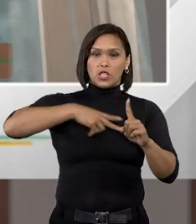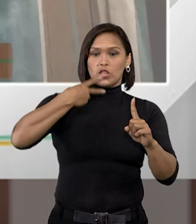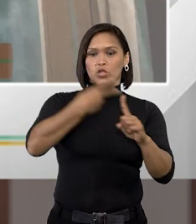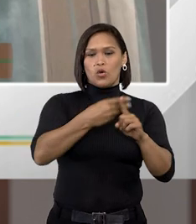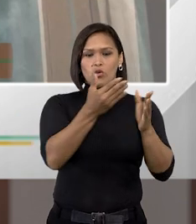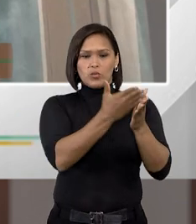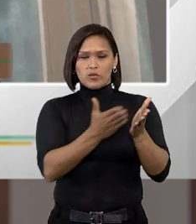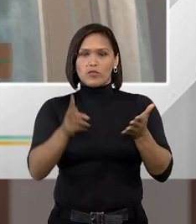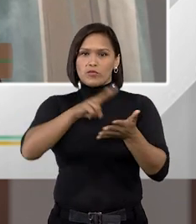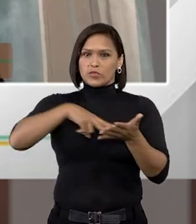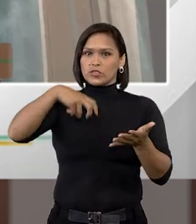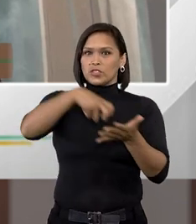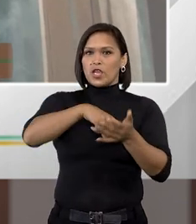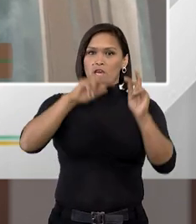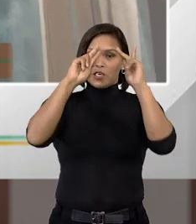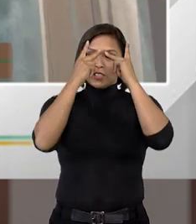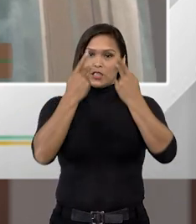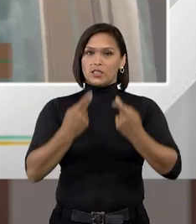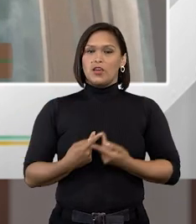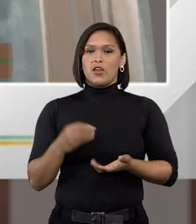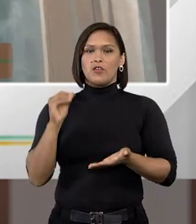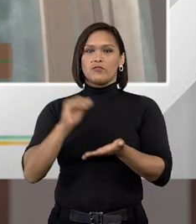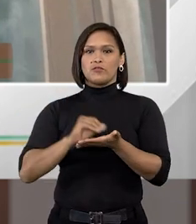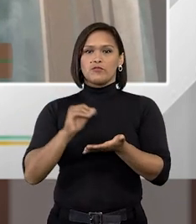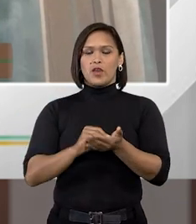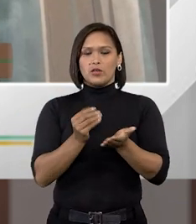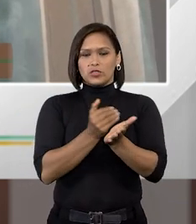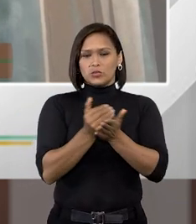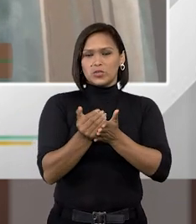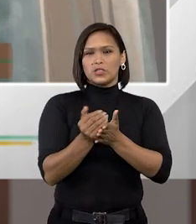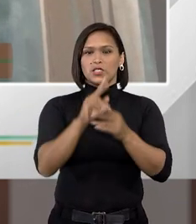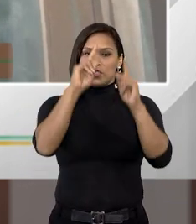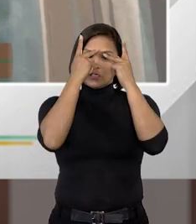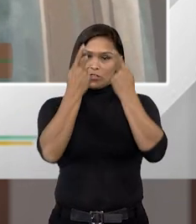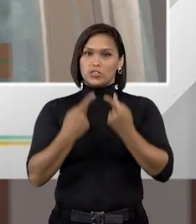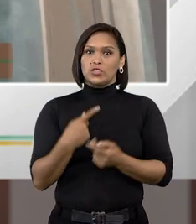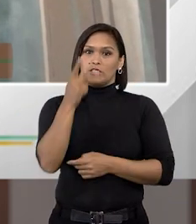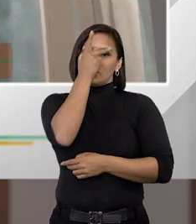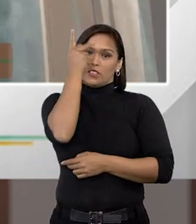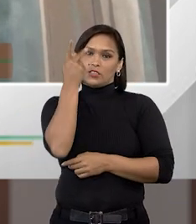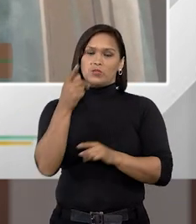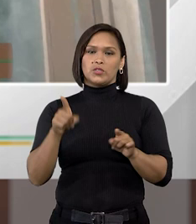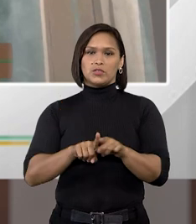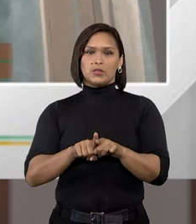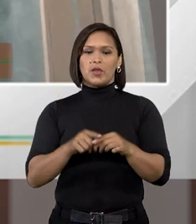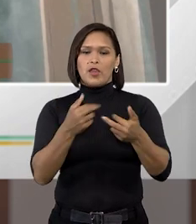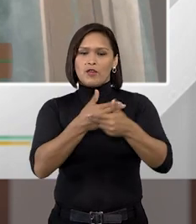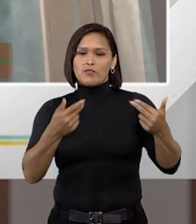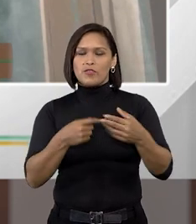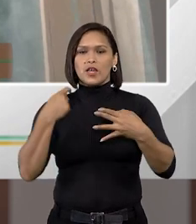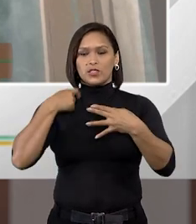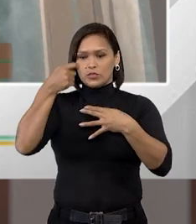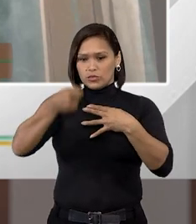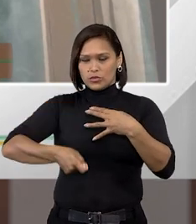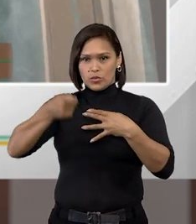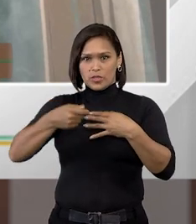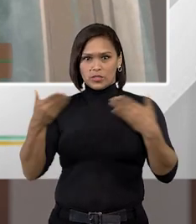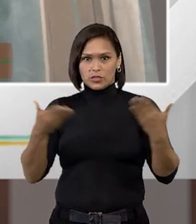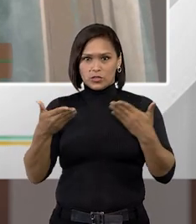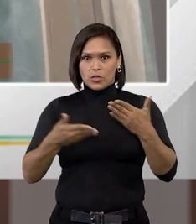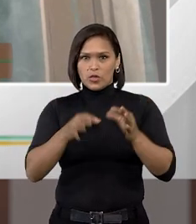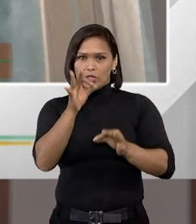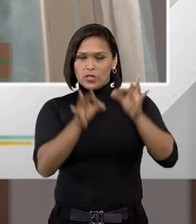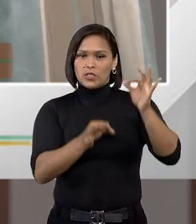decorrência dessa situação de desumanidade falta de princípio da dignidade da pessoa humana vários juízes hoje em